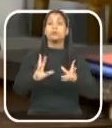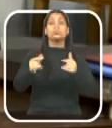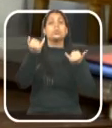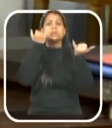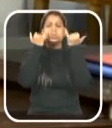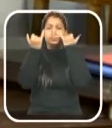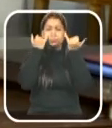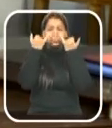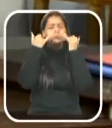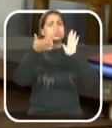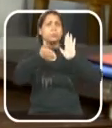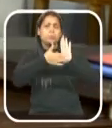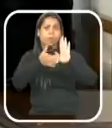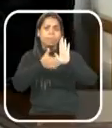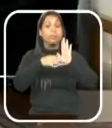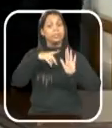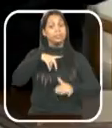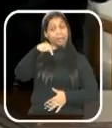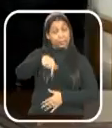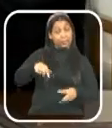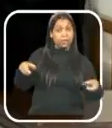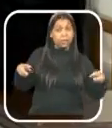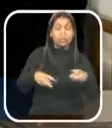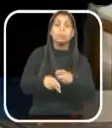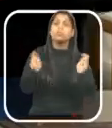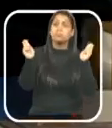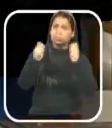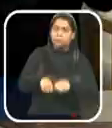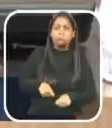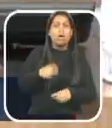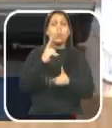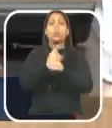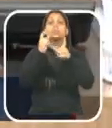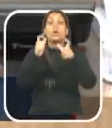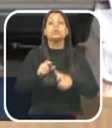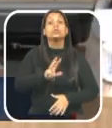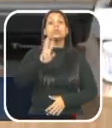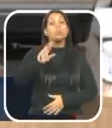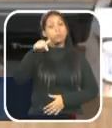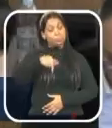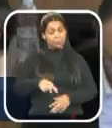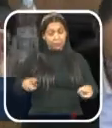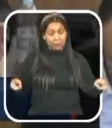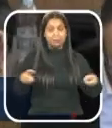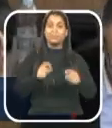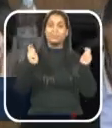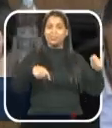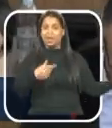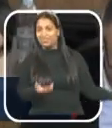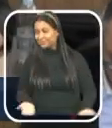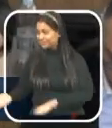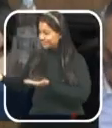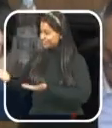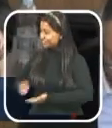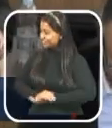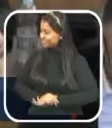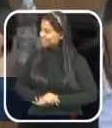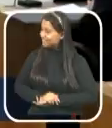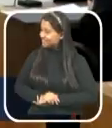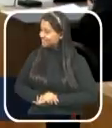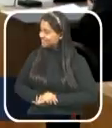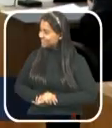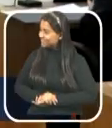Todas as informações sobre as propostas que tramitam na Câmara você encontra no site do Legislativo. Basta acessar riopreto